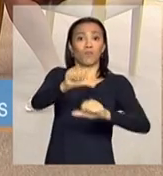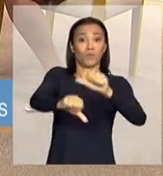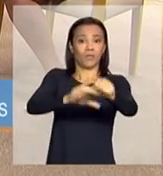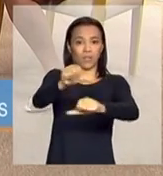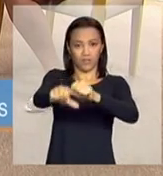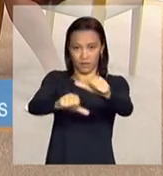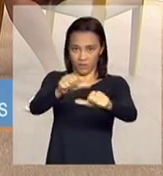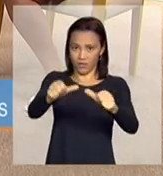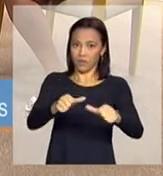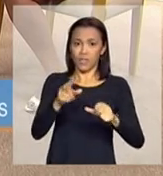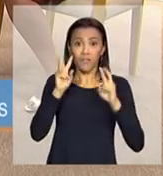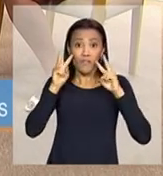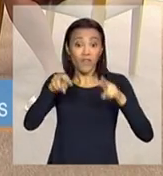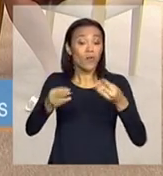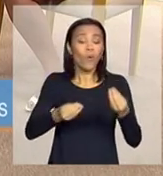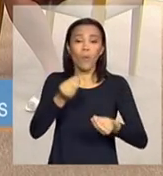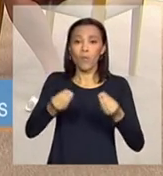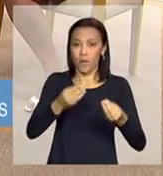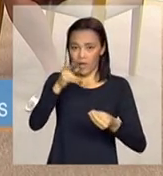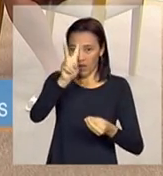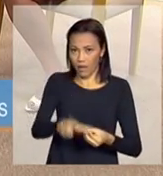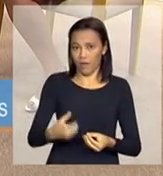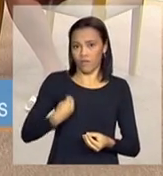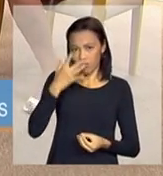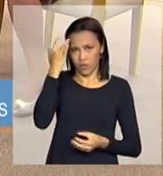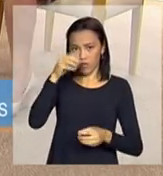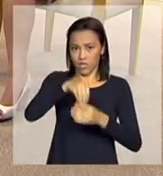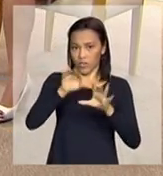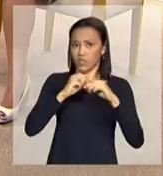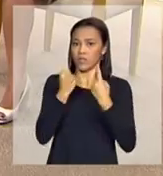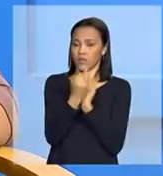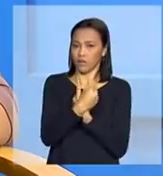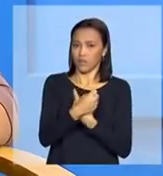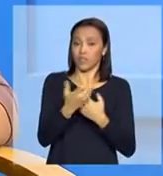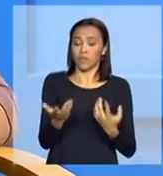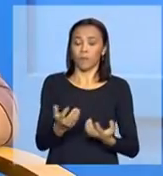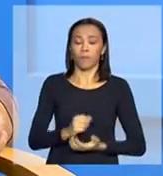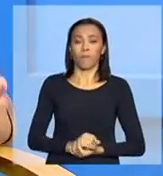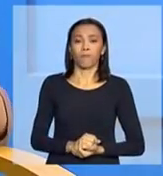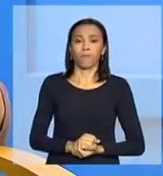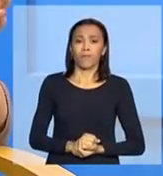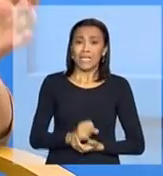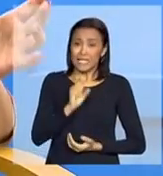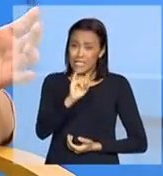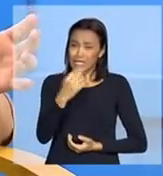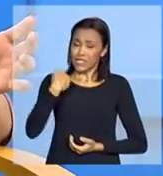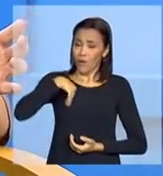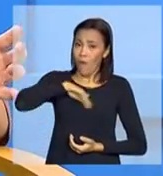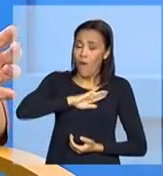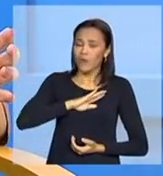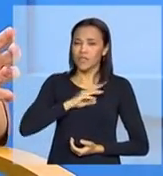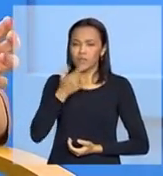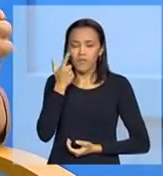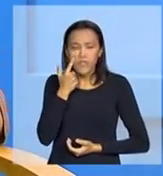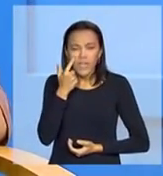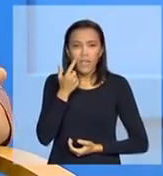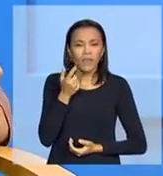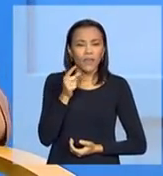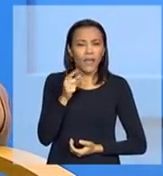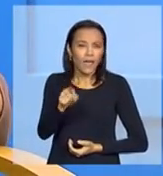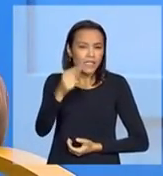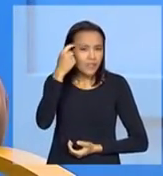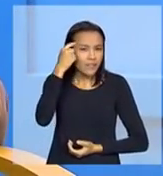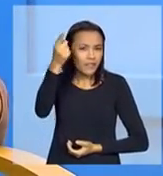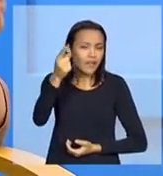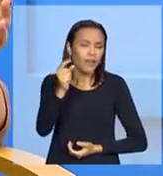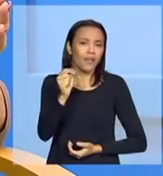com deficiência na sociedade, para as pessoas com deficiência na sociedade. Então, porque se a gente for retomar esse pensamento, a